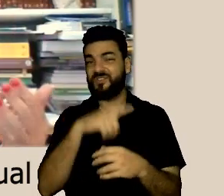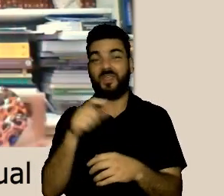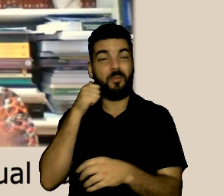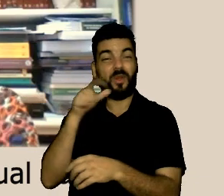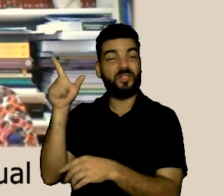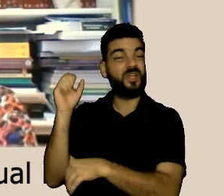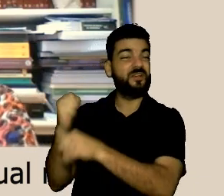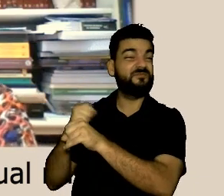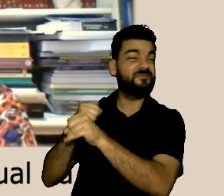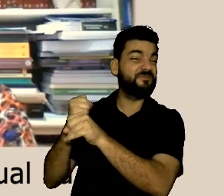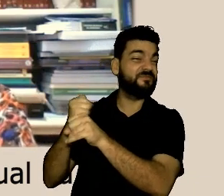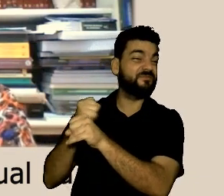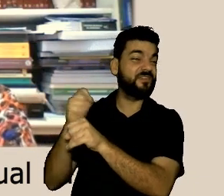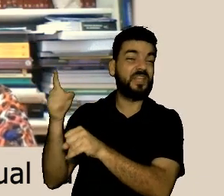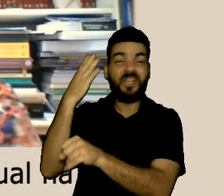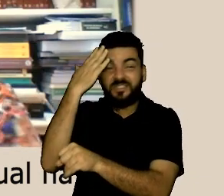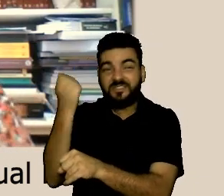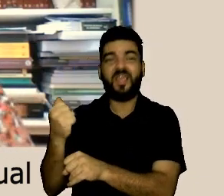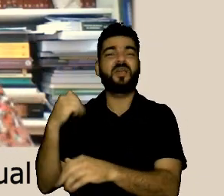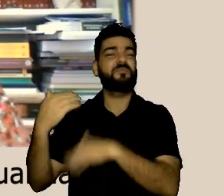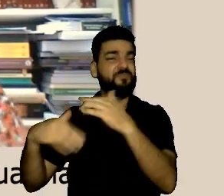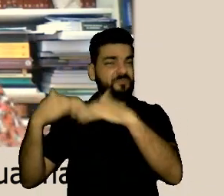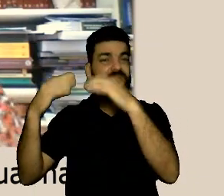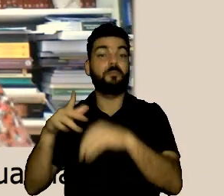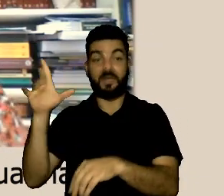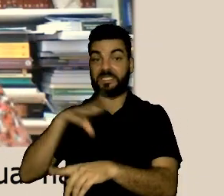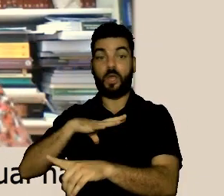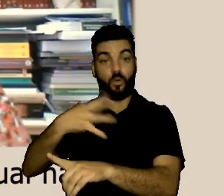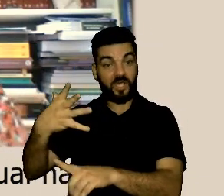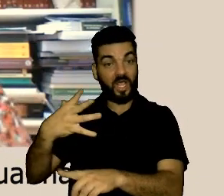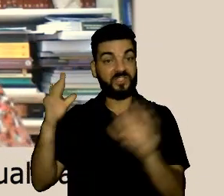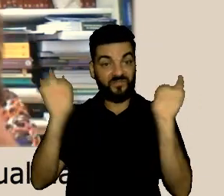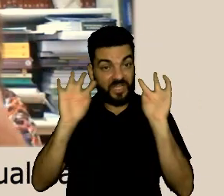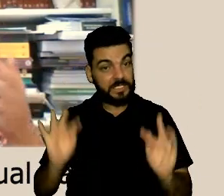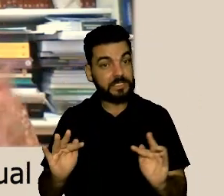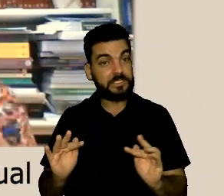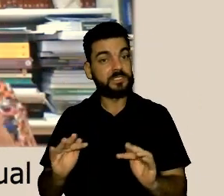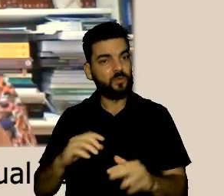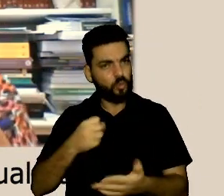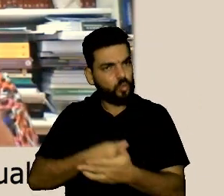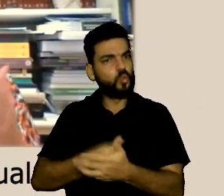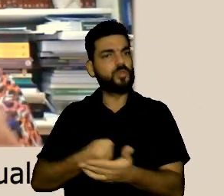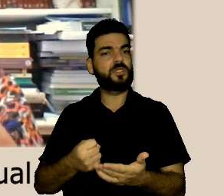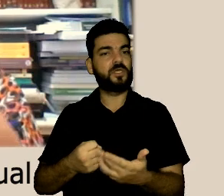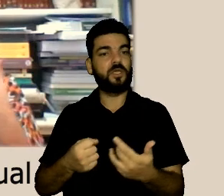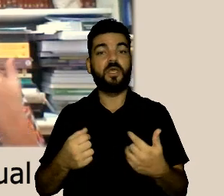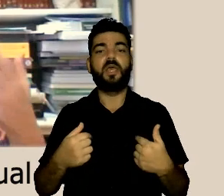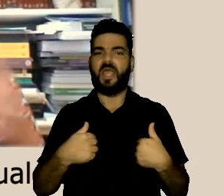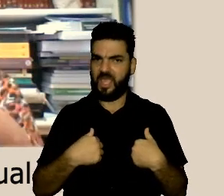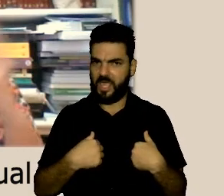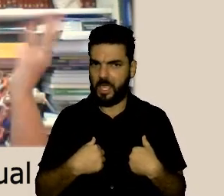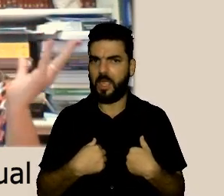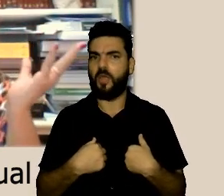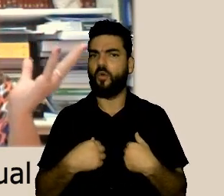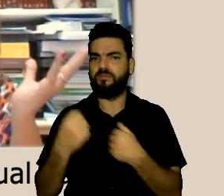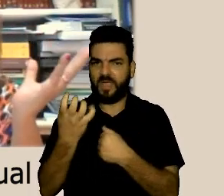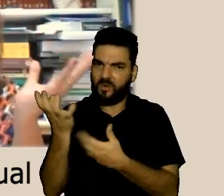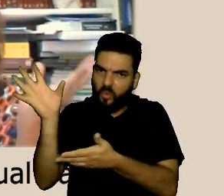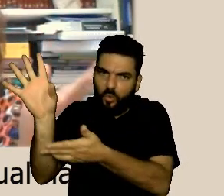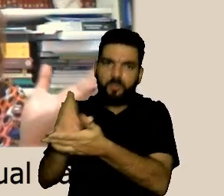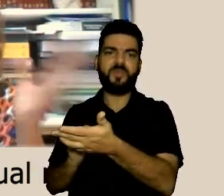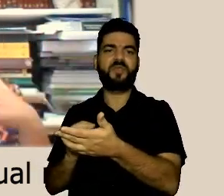mas a gente vê a Lubena com tanto tempo de estrada também não com angústia mas também